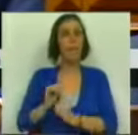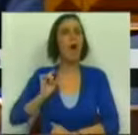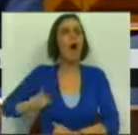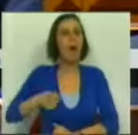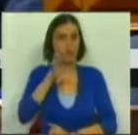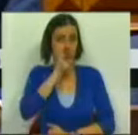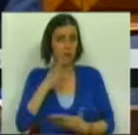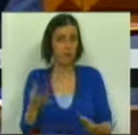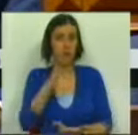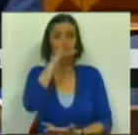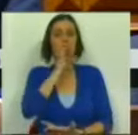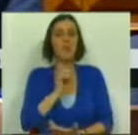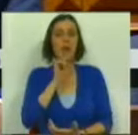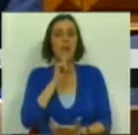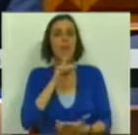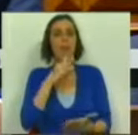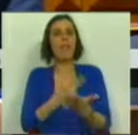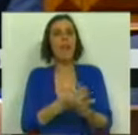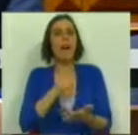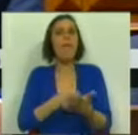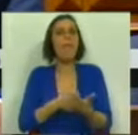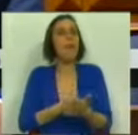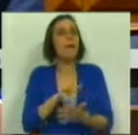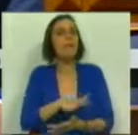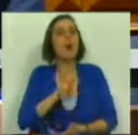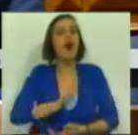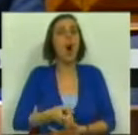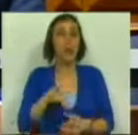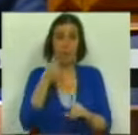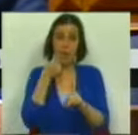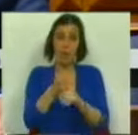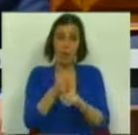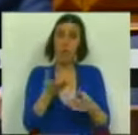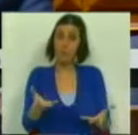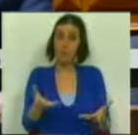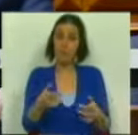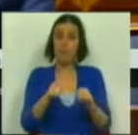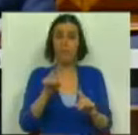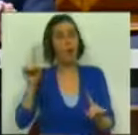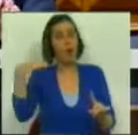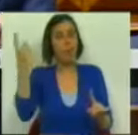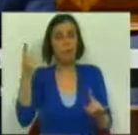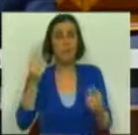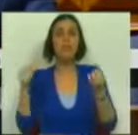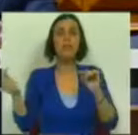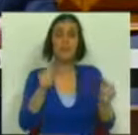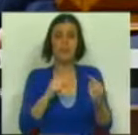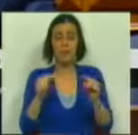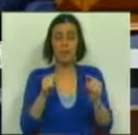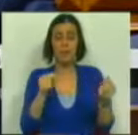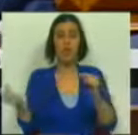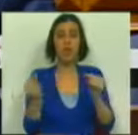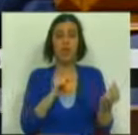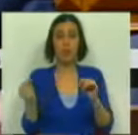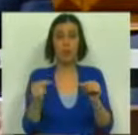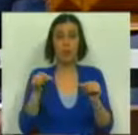papel do Estado? Que Estado podemos pagar? Este é o desafio. Este devia ter sido o debate e a